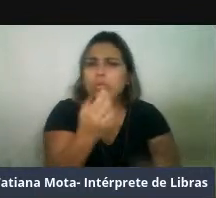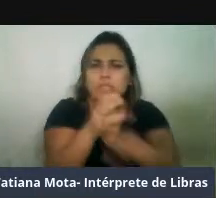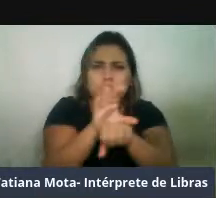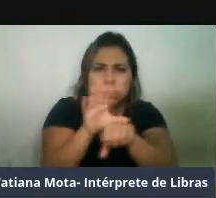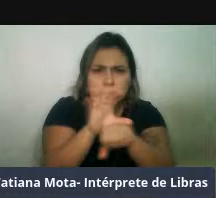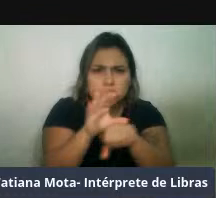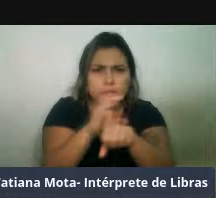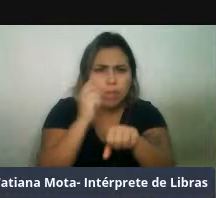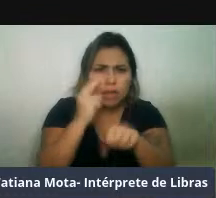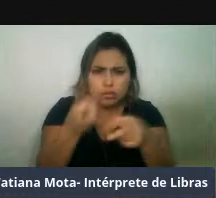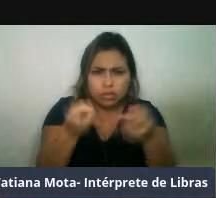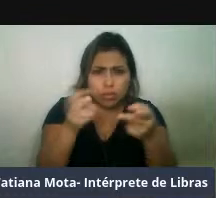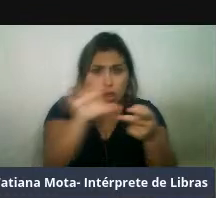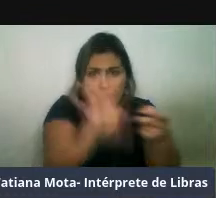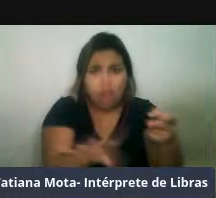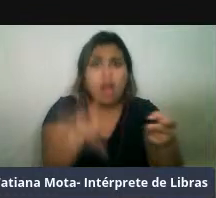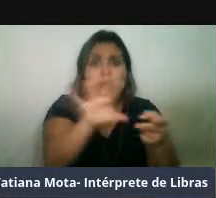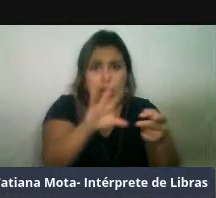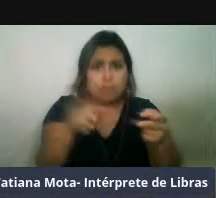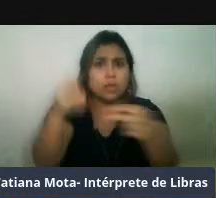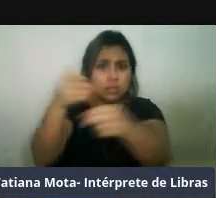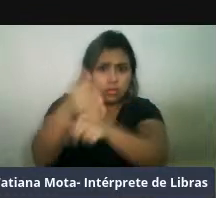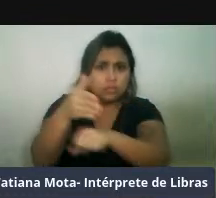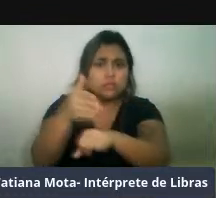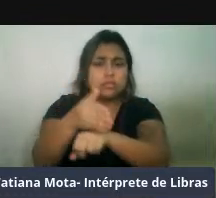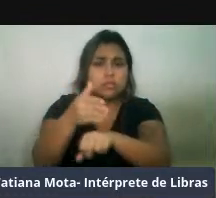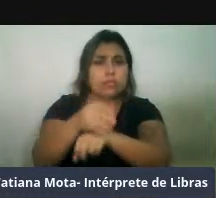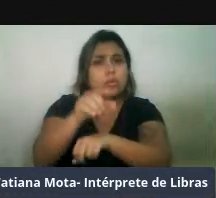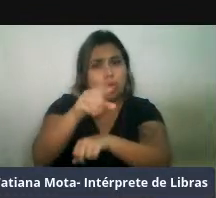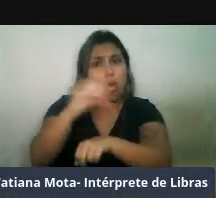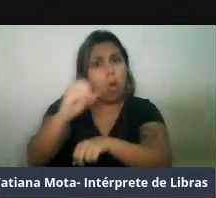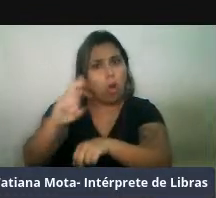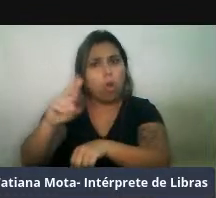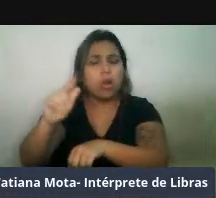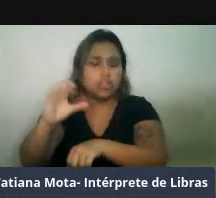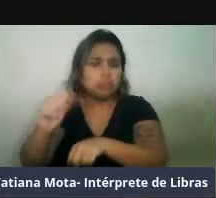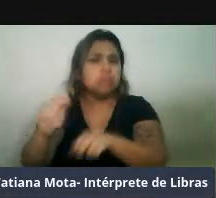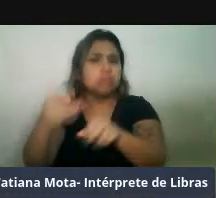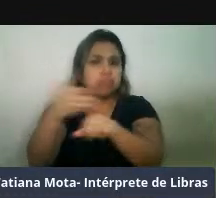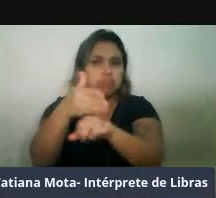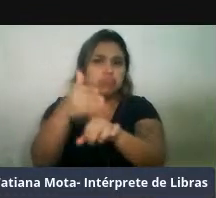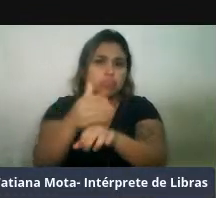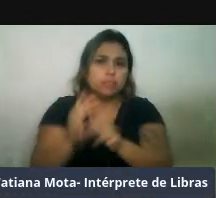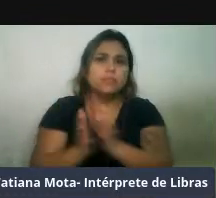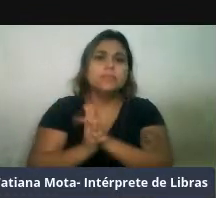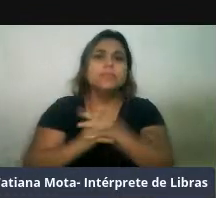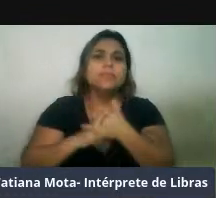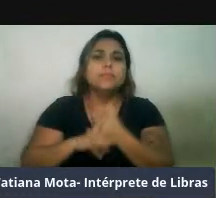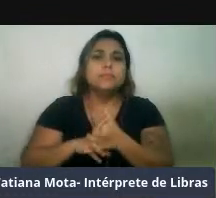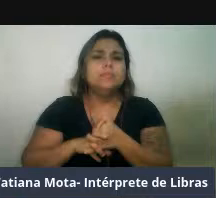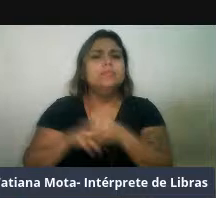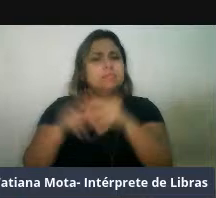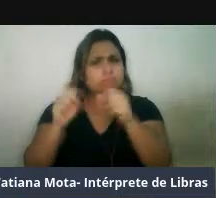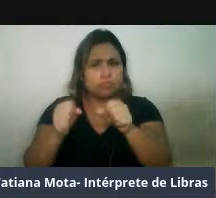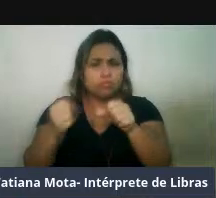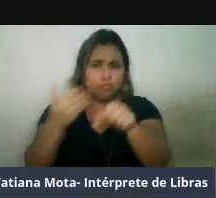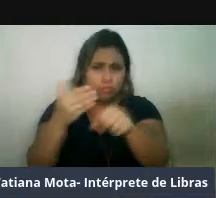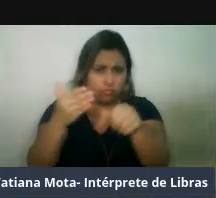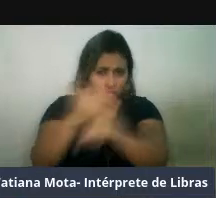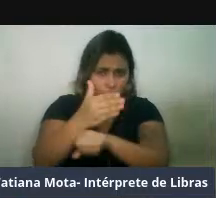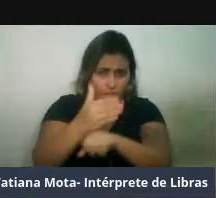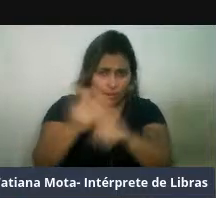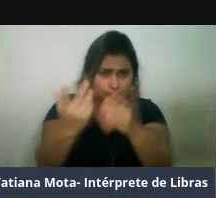distribuição de orcas. Elas podem ocorrer desde áreas tropicais até as áreas, as regiões polares. Então, se